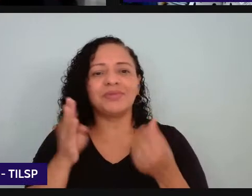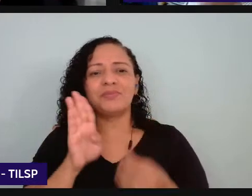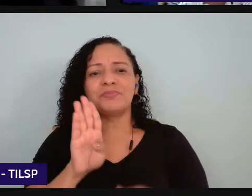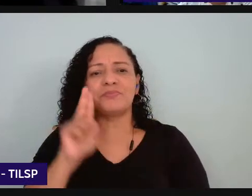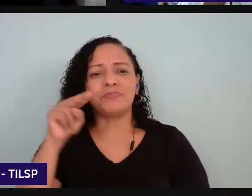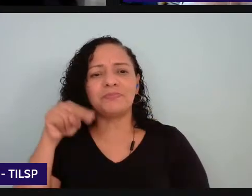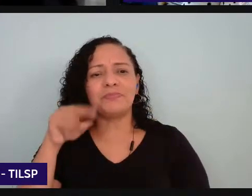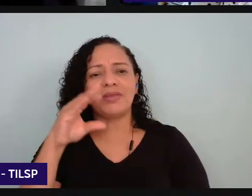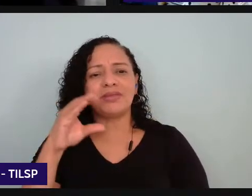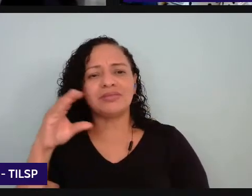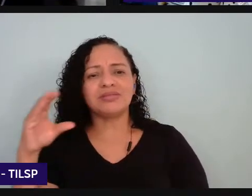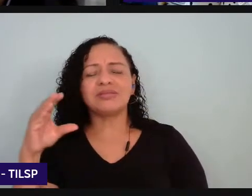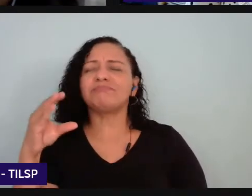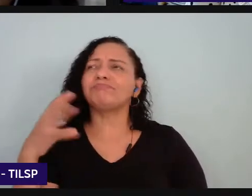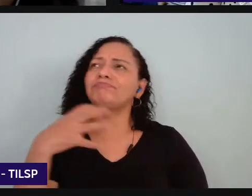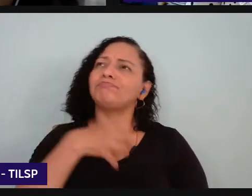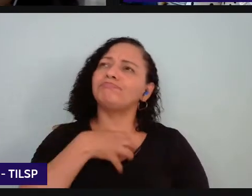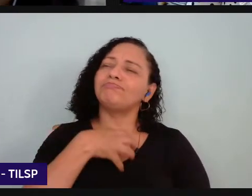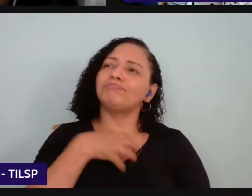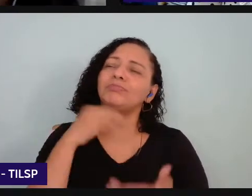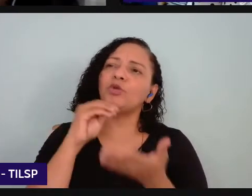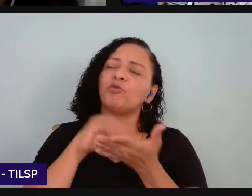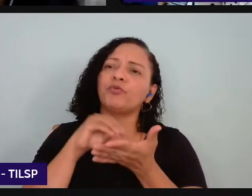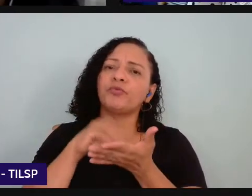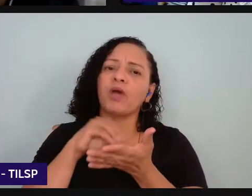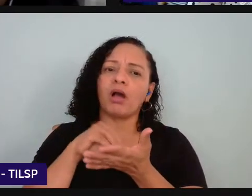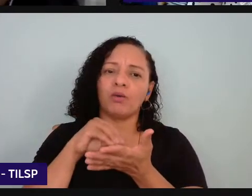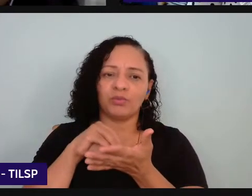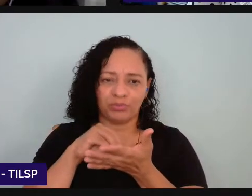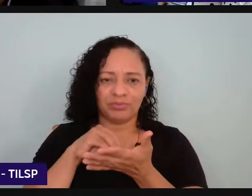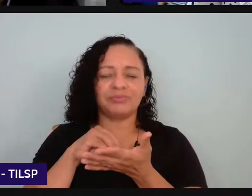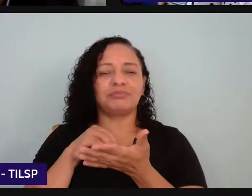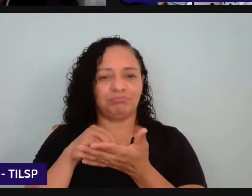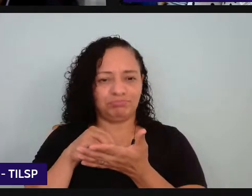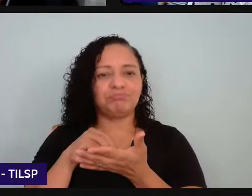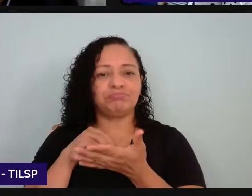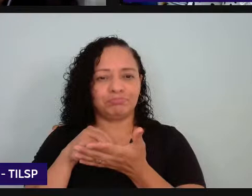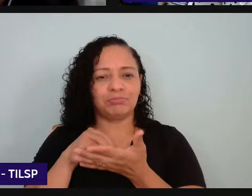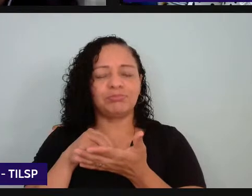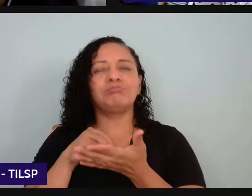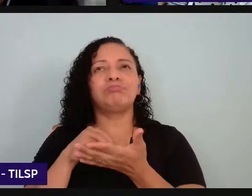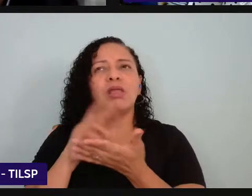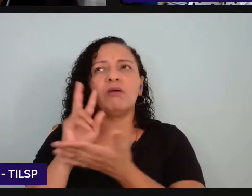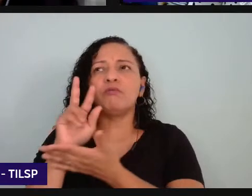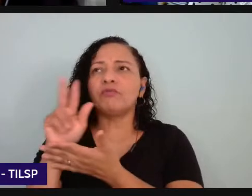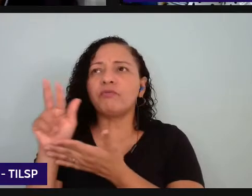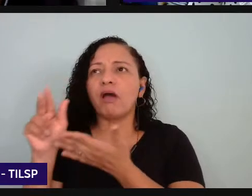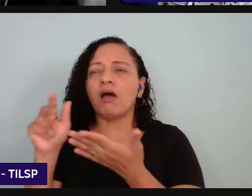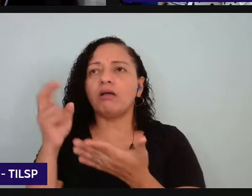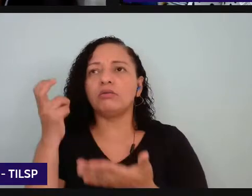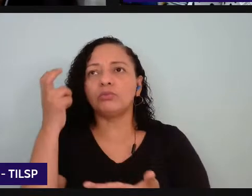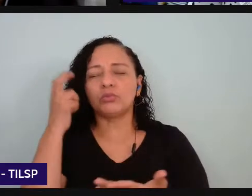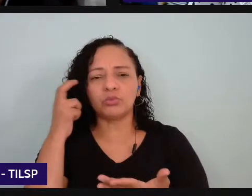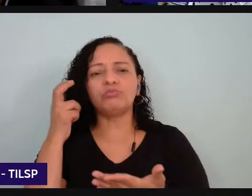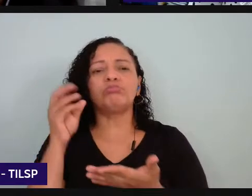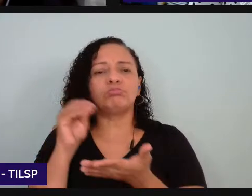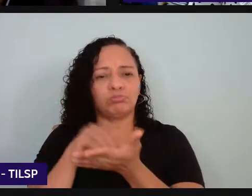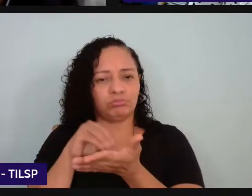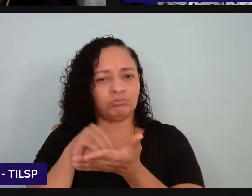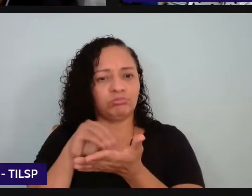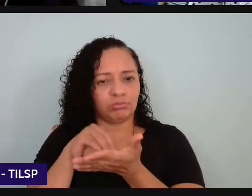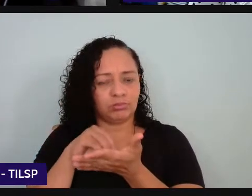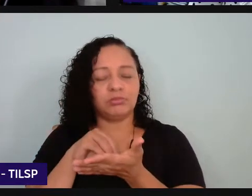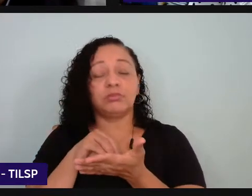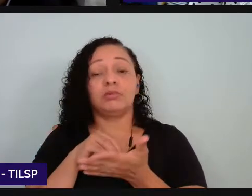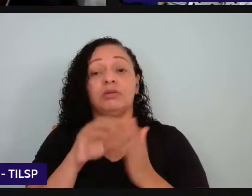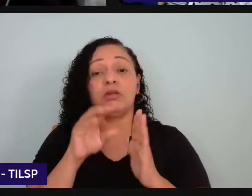sente um pouco dessa falta dessa questão do multiculturalismo no currículo aqui que nós estivemos à frente da